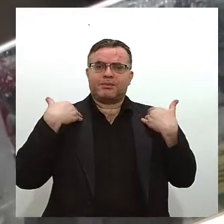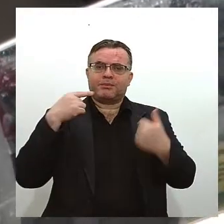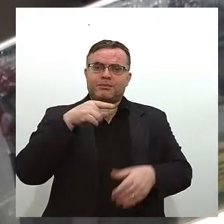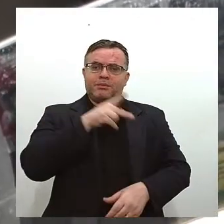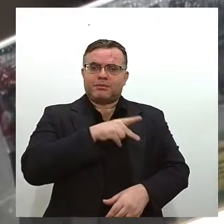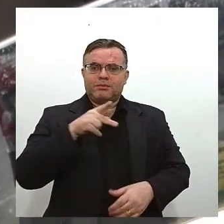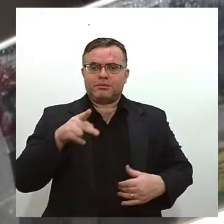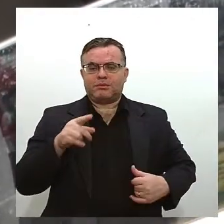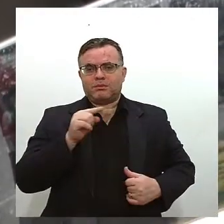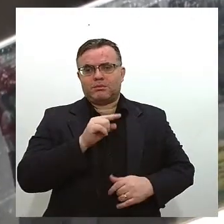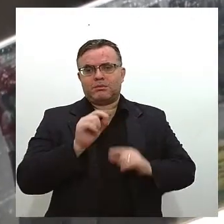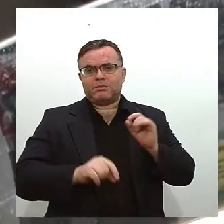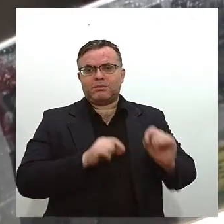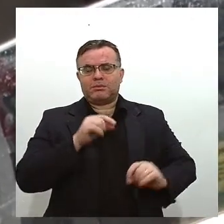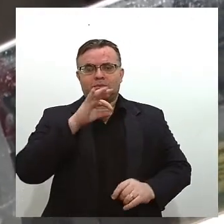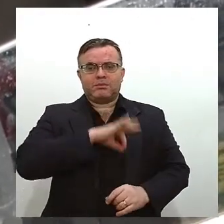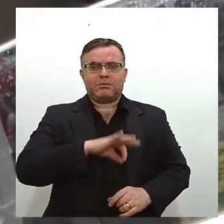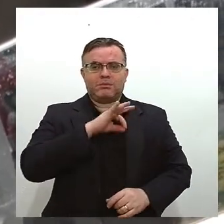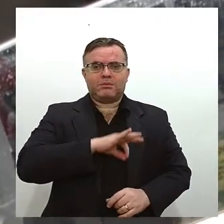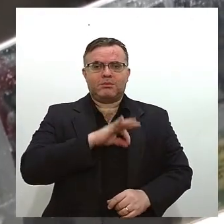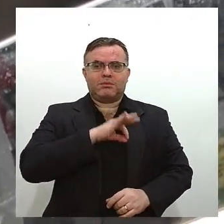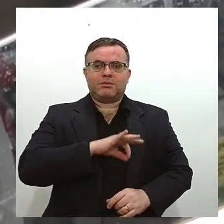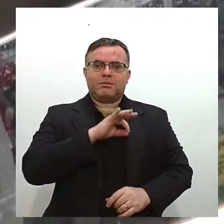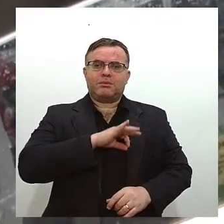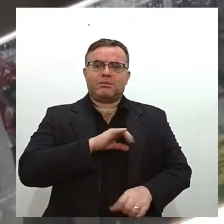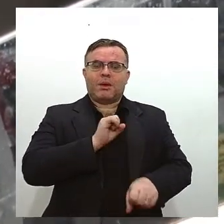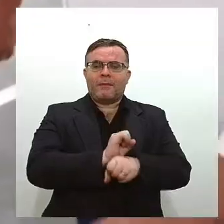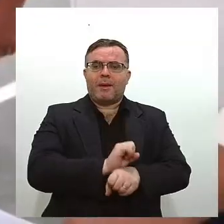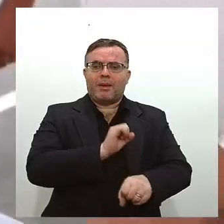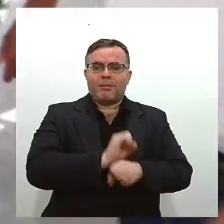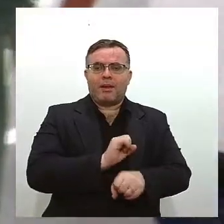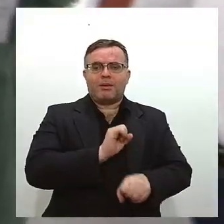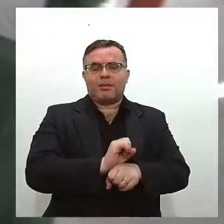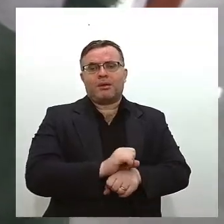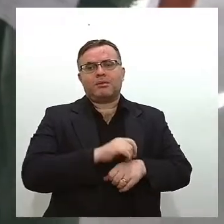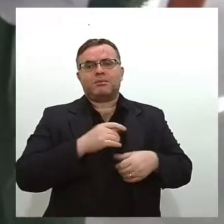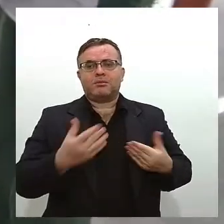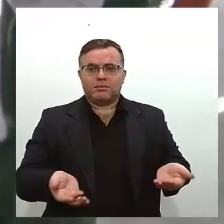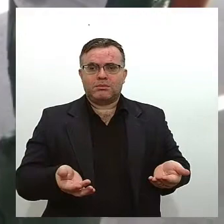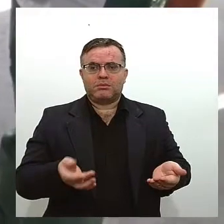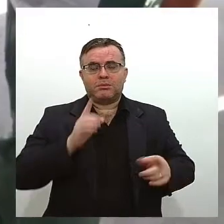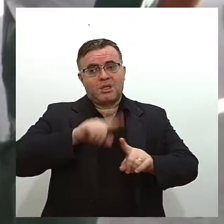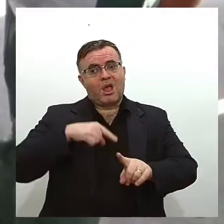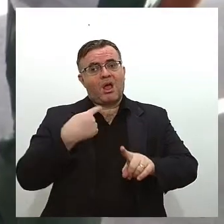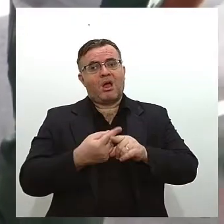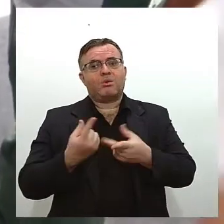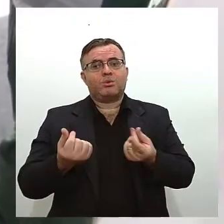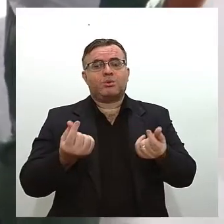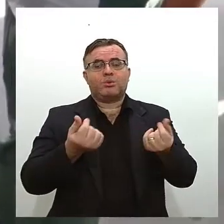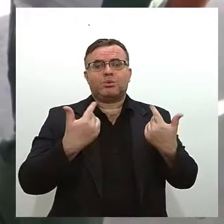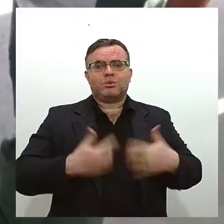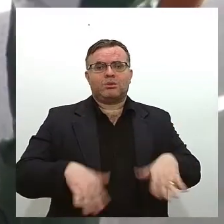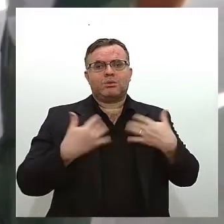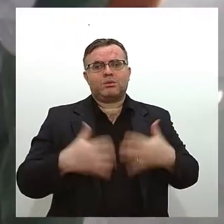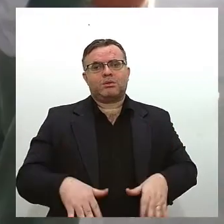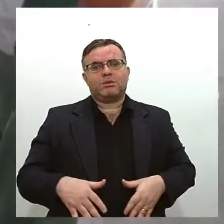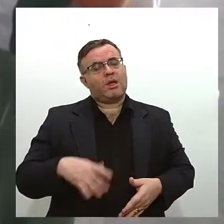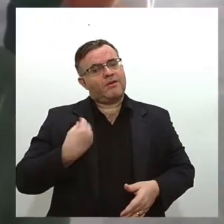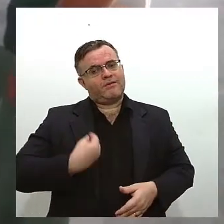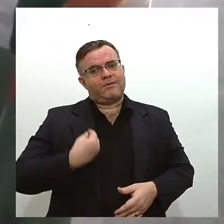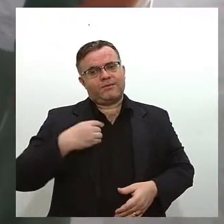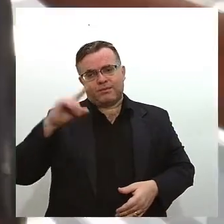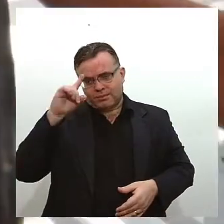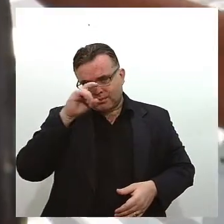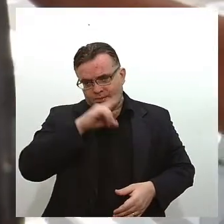diz que com salários a cada ano mais defasados a alta nos preços torna a vida cada vez mais